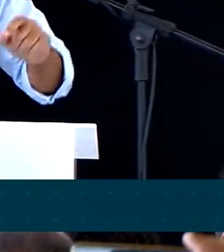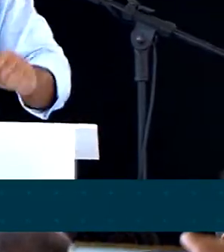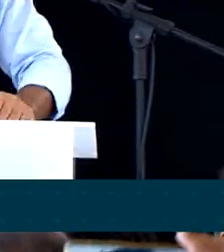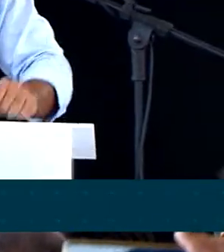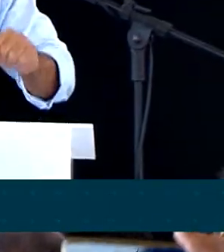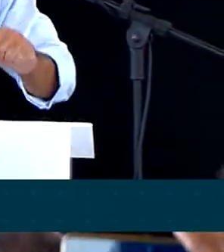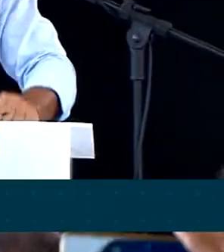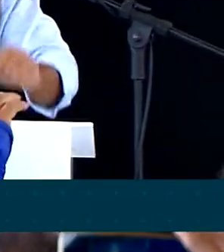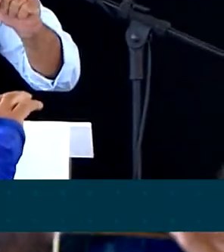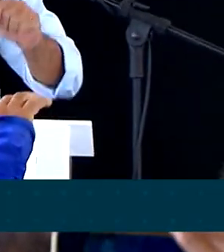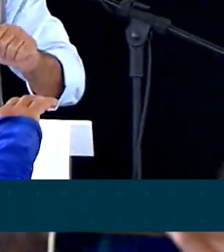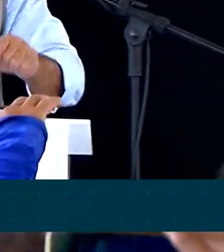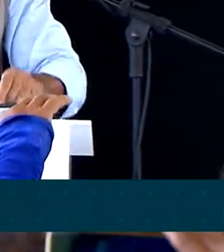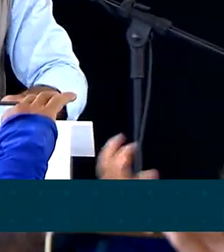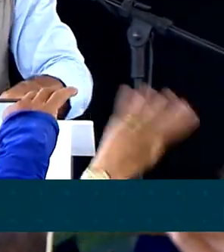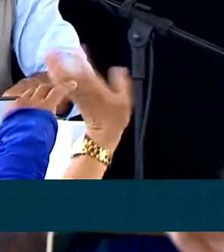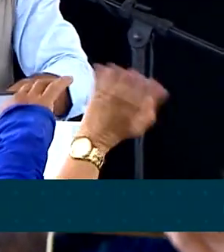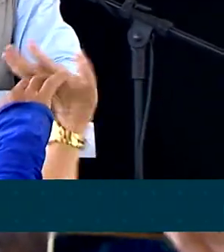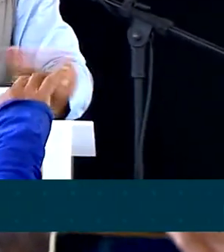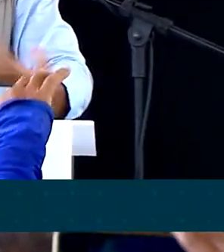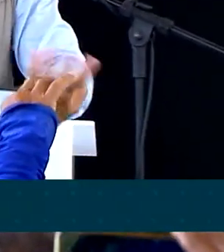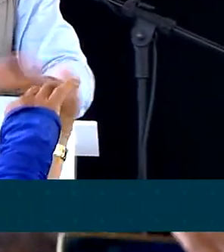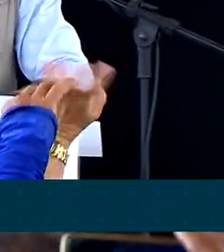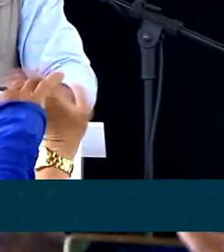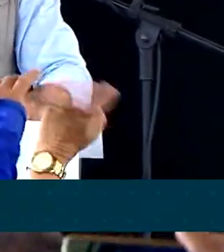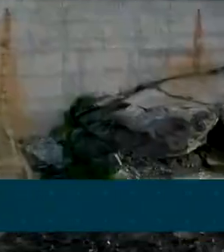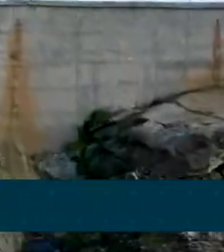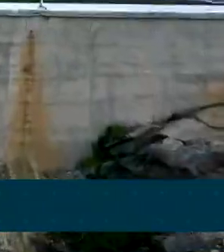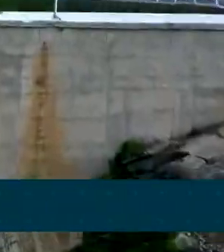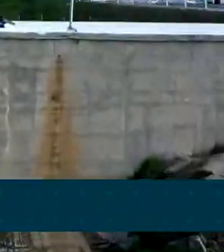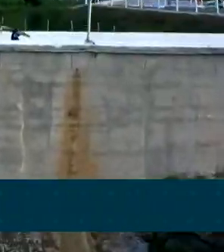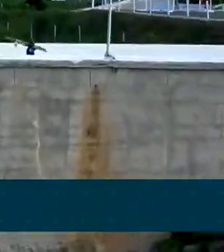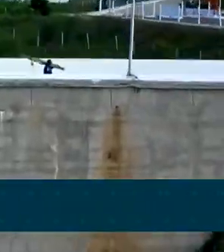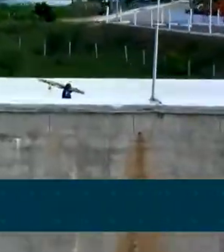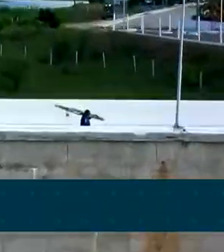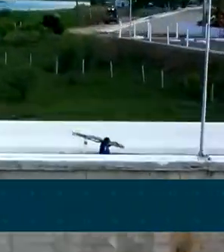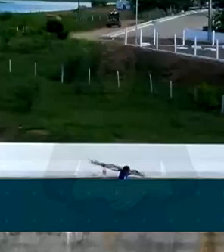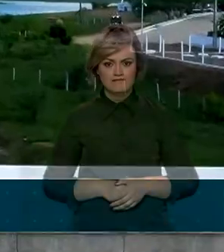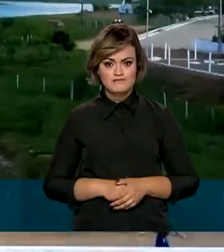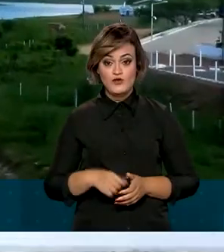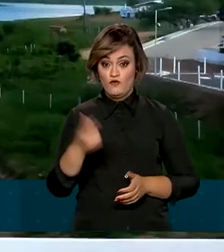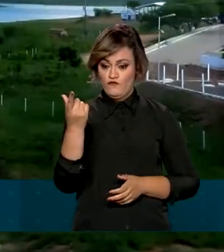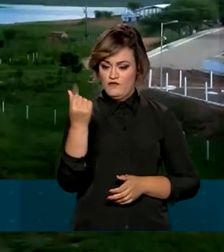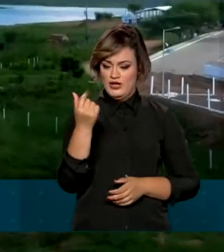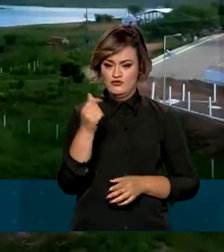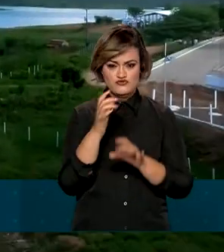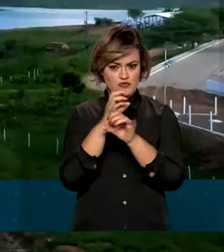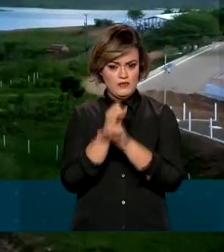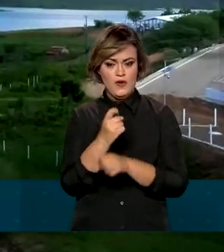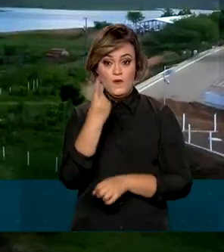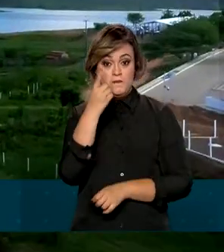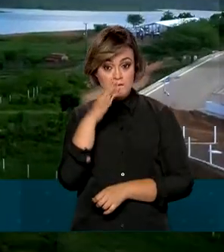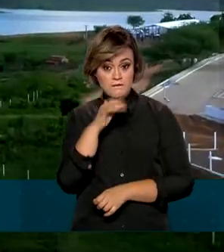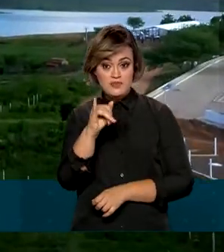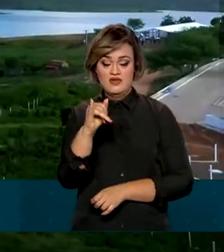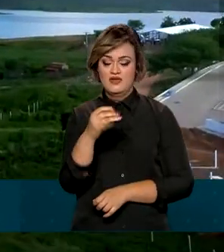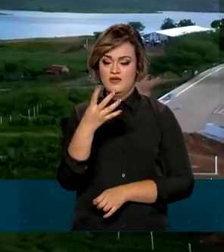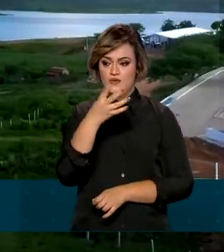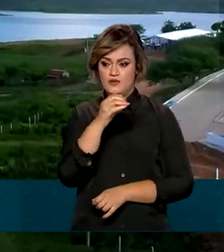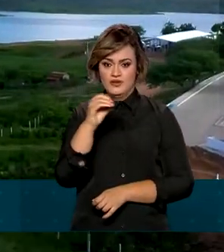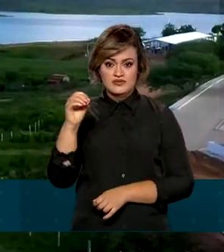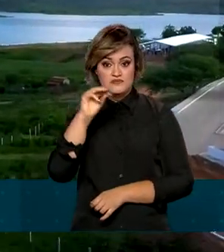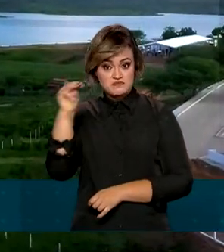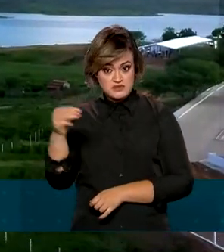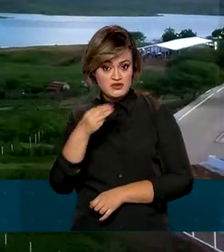pode continuar recebendo o Auxílio Brasil e fazendo a sua produção. O valor total da obra está orçado em torno de 1 bilhão e 400